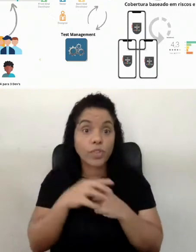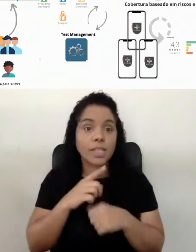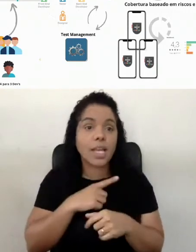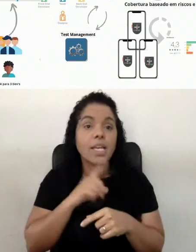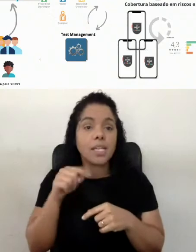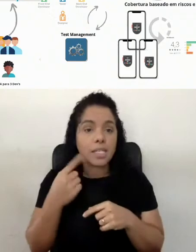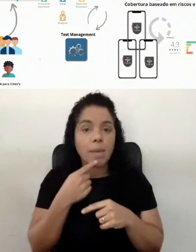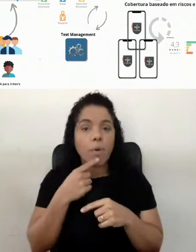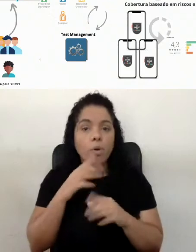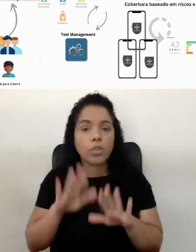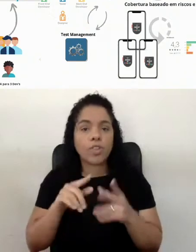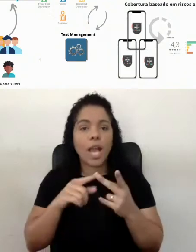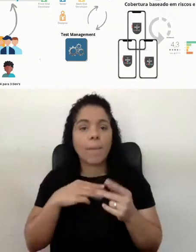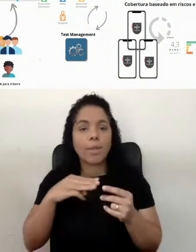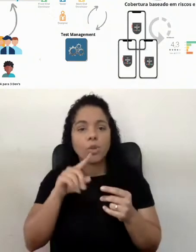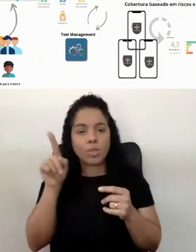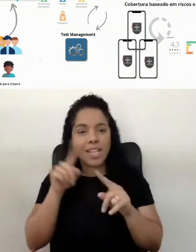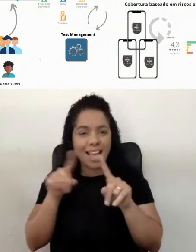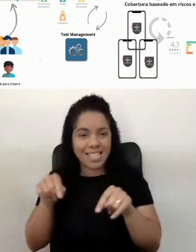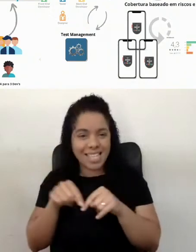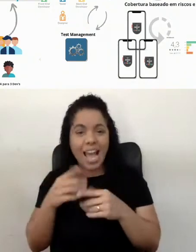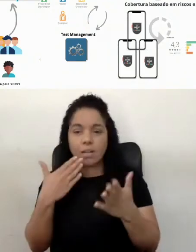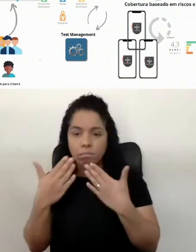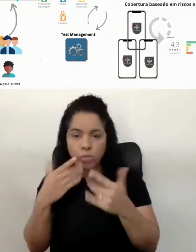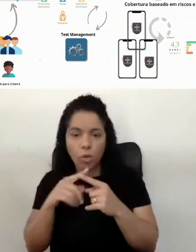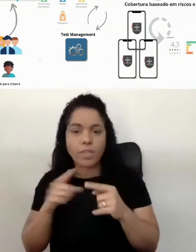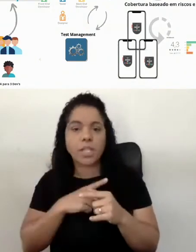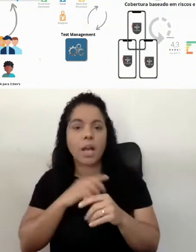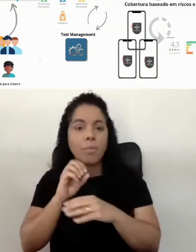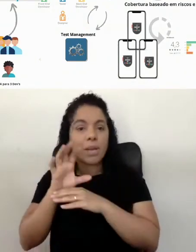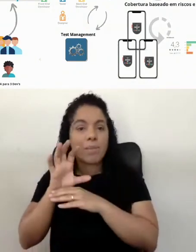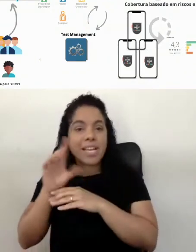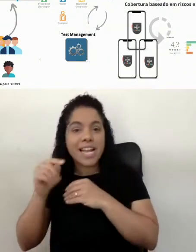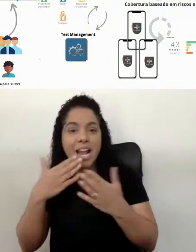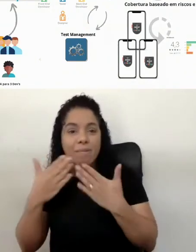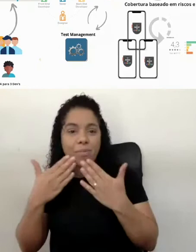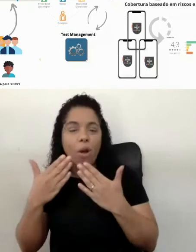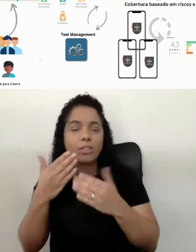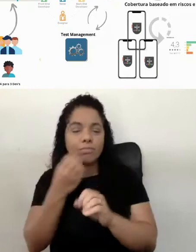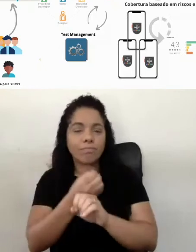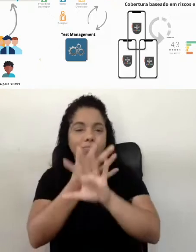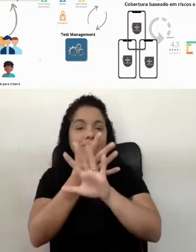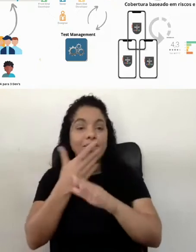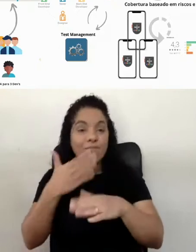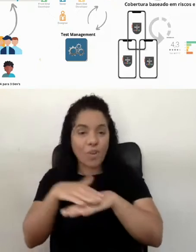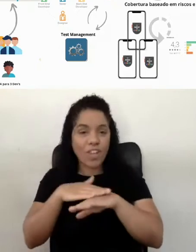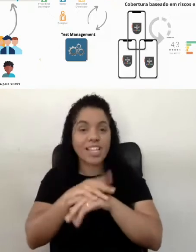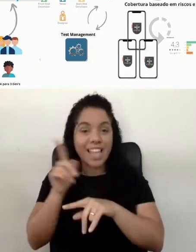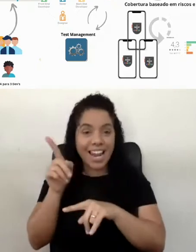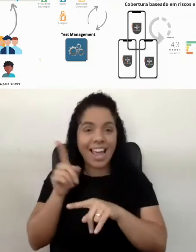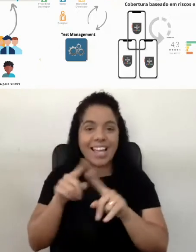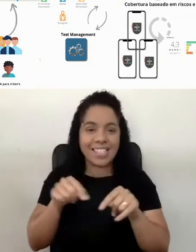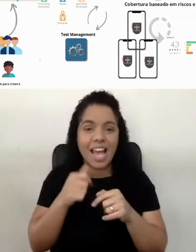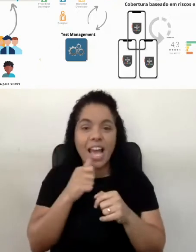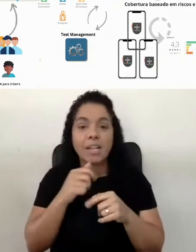depois eu vou ficar uns minutinhos na sala lá, a pode bater um papo, vocês podem abrir a câmera lá, a pode conversar, beleza? Mas, por conta do tempo aqui, eu vou evoluir.